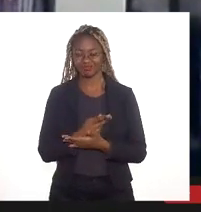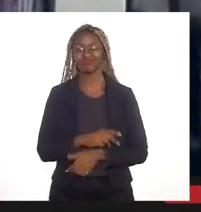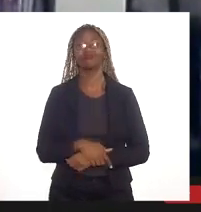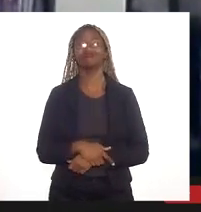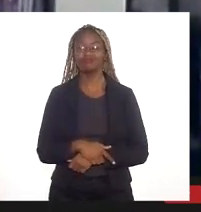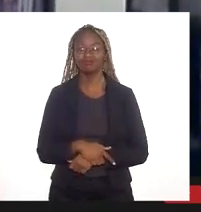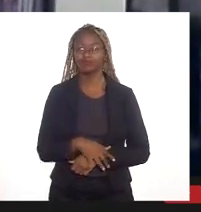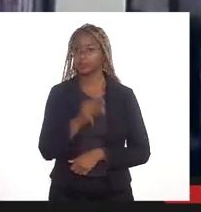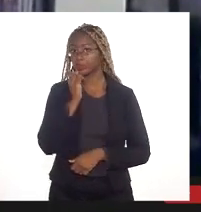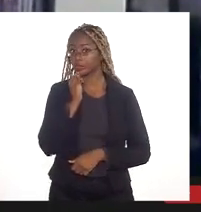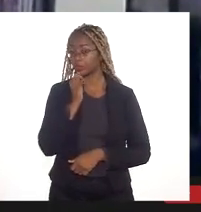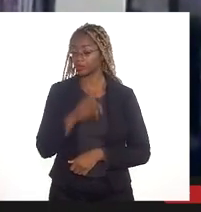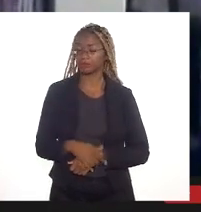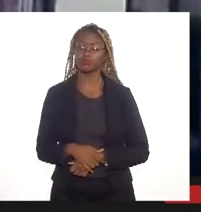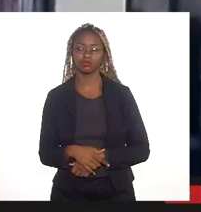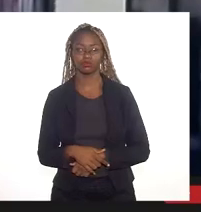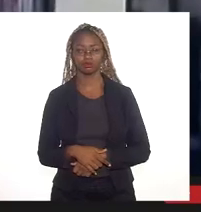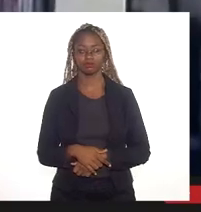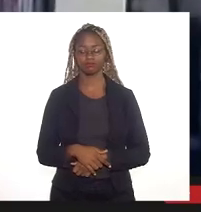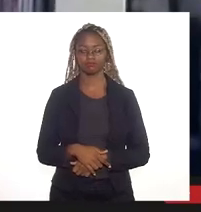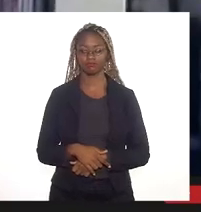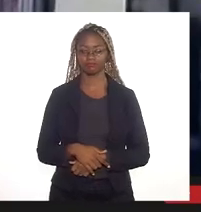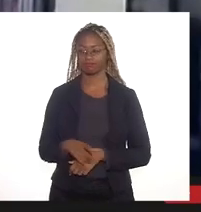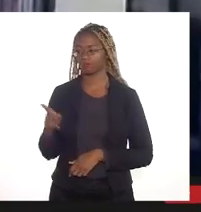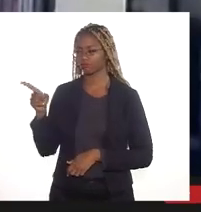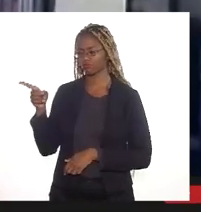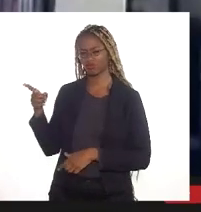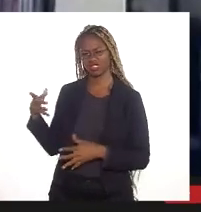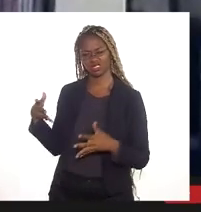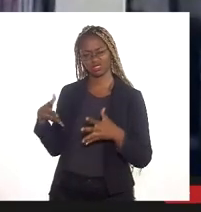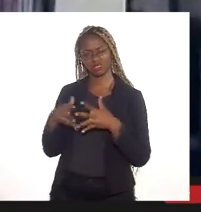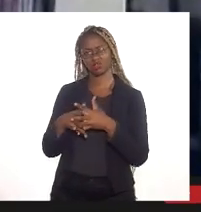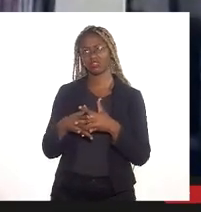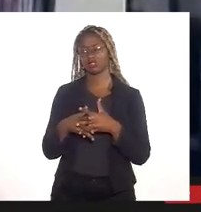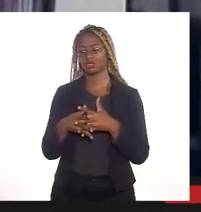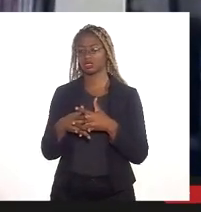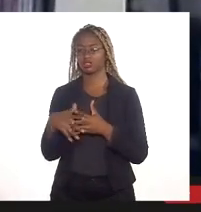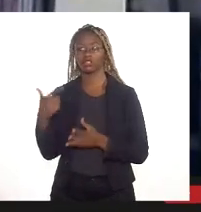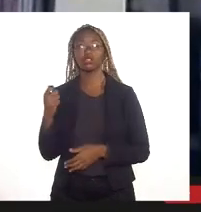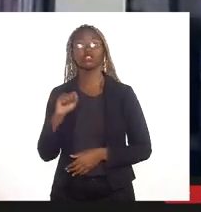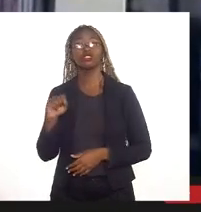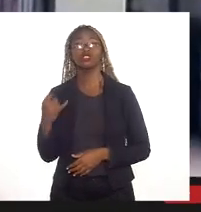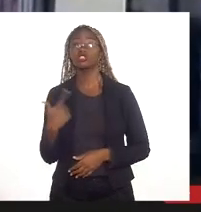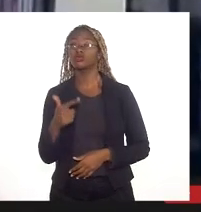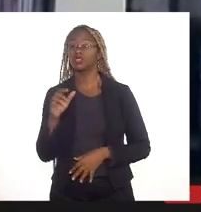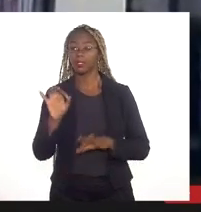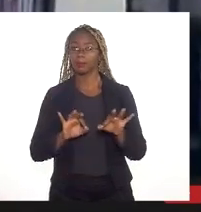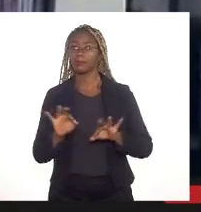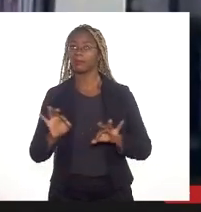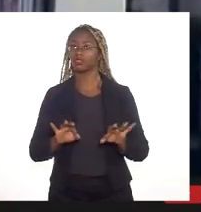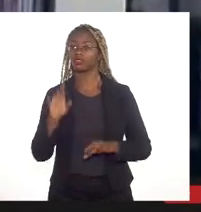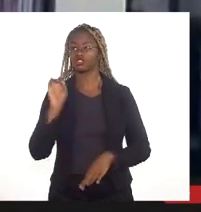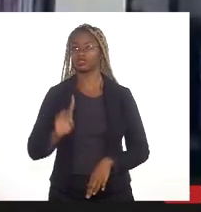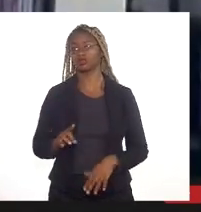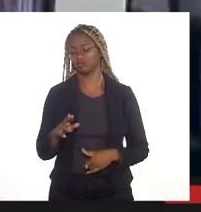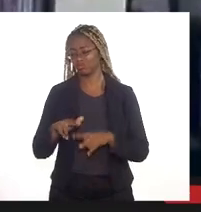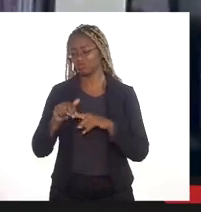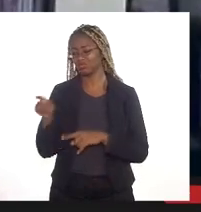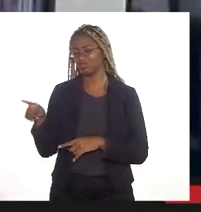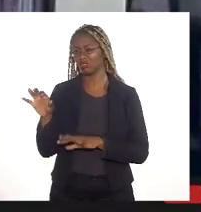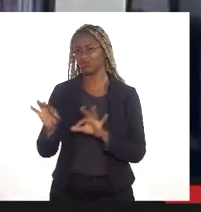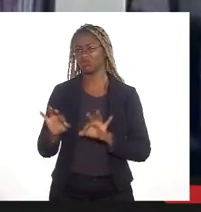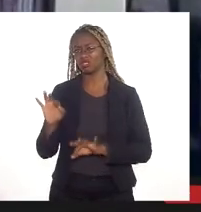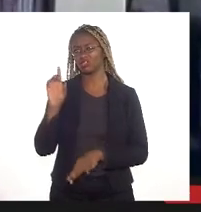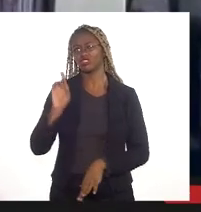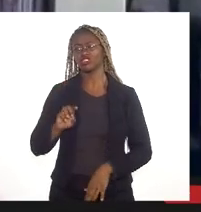Por exemplo, essa intervenção, se não existe um plano diretor, porque aí o plano diretor, sim, quer dizer,